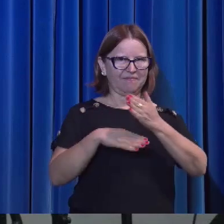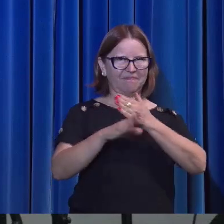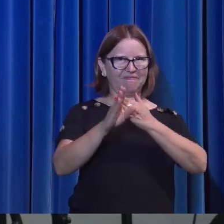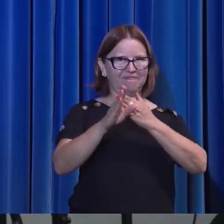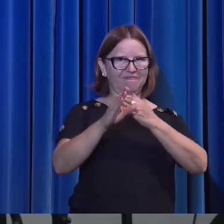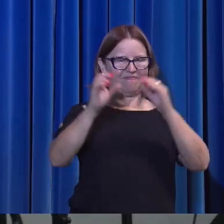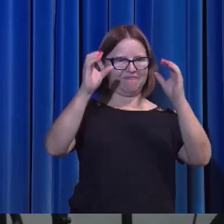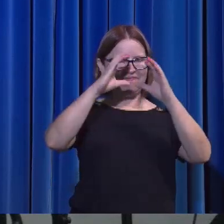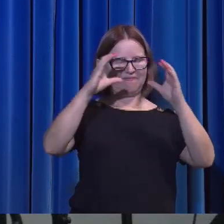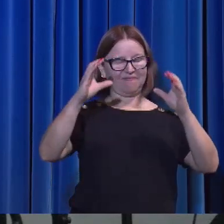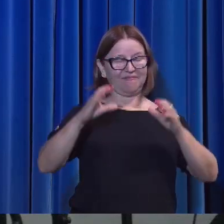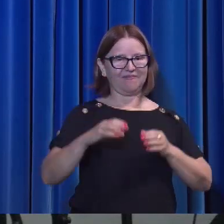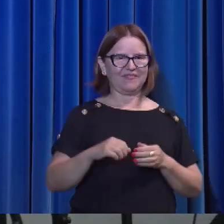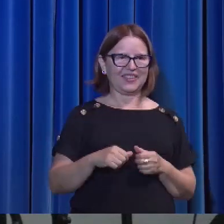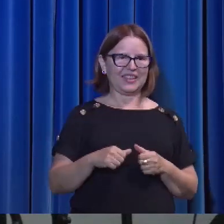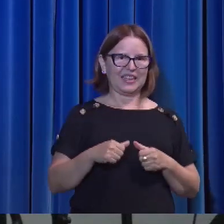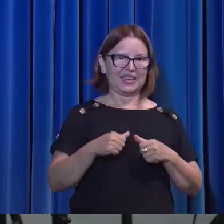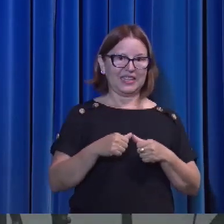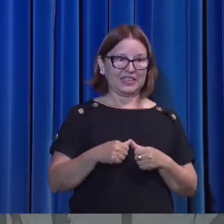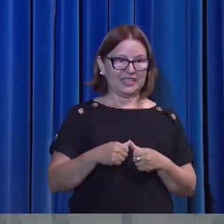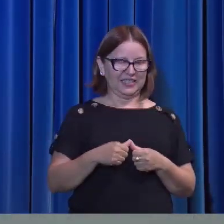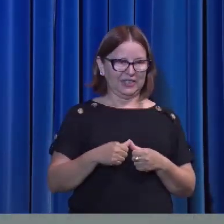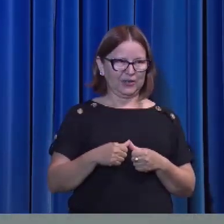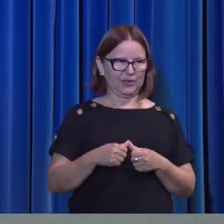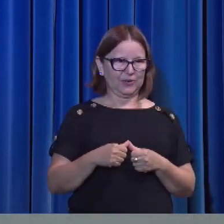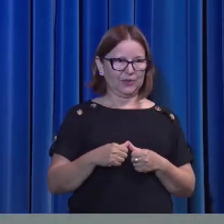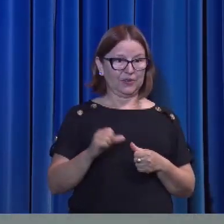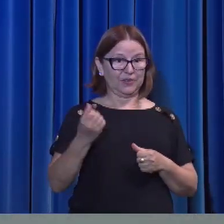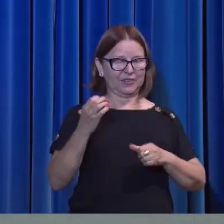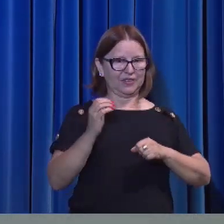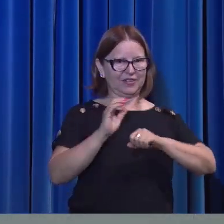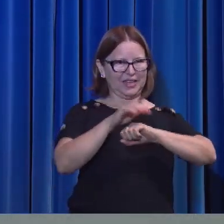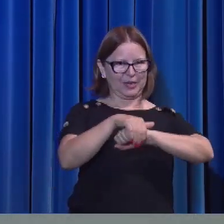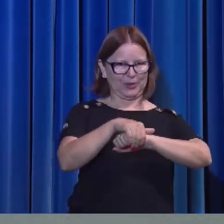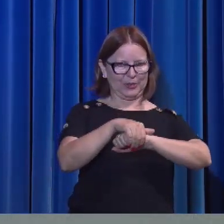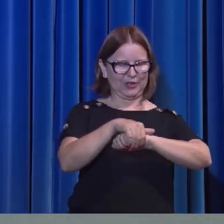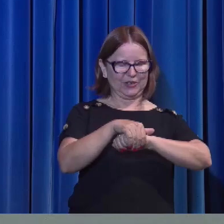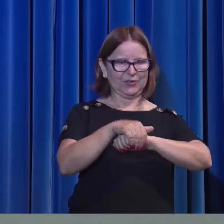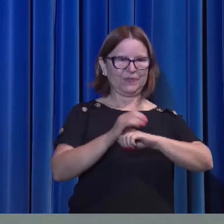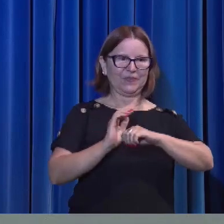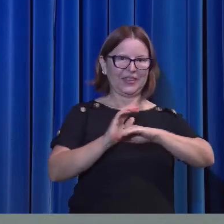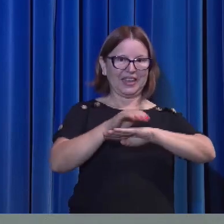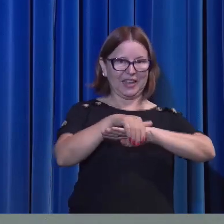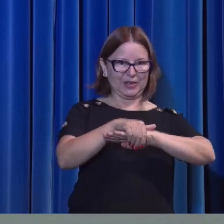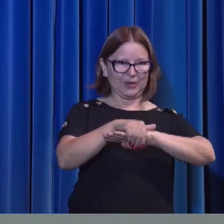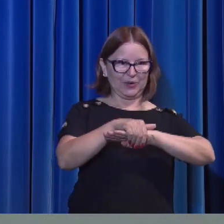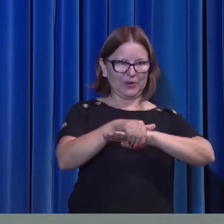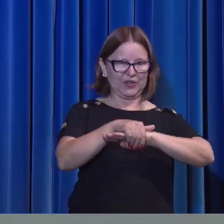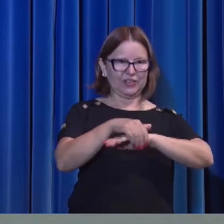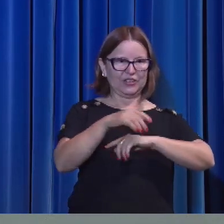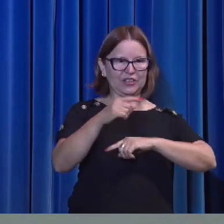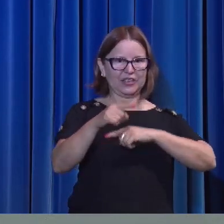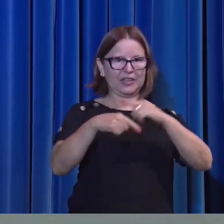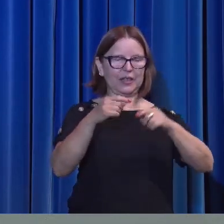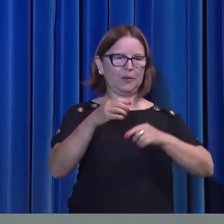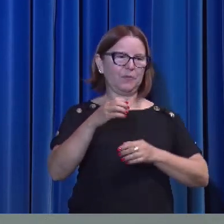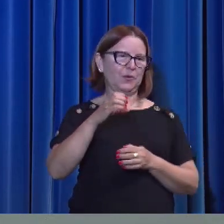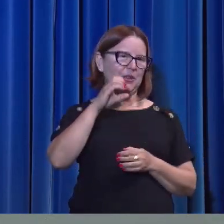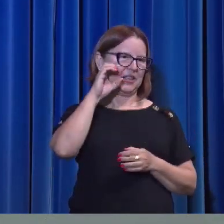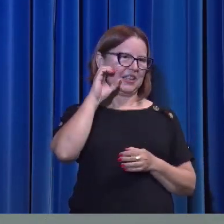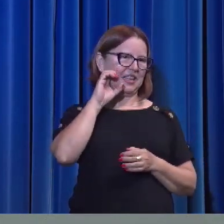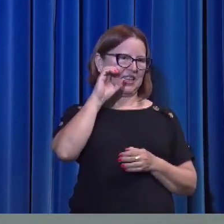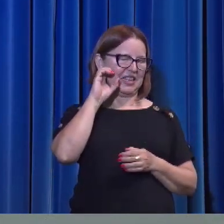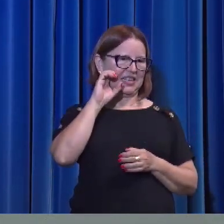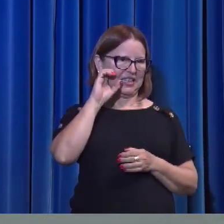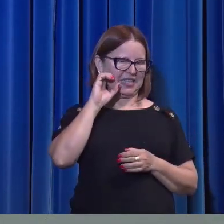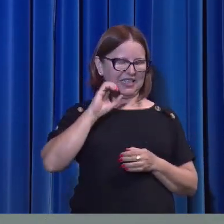Isto aqui é uma noite. É durante a noite. Depois que ele comeu a Páscoa e